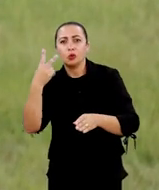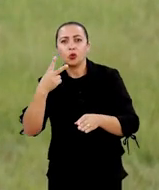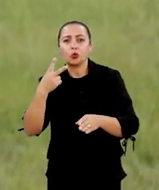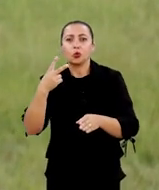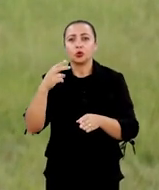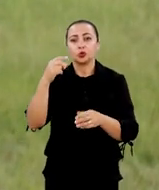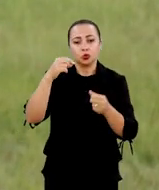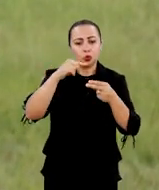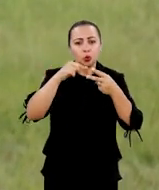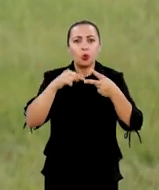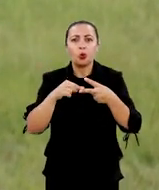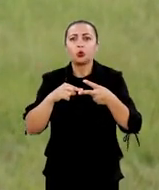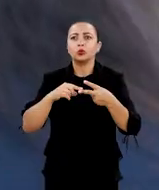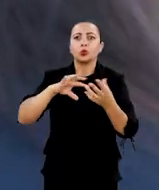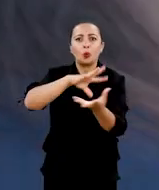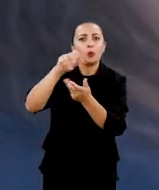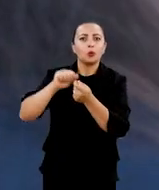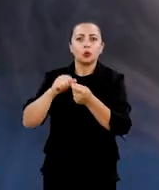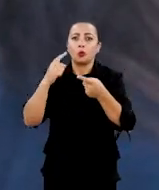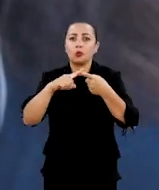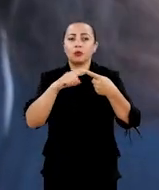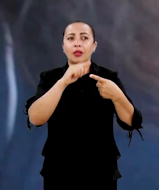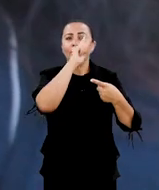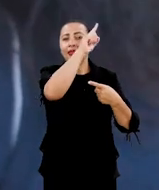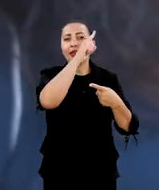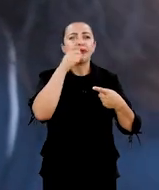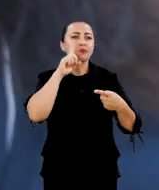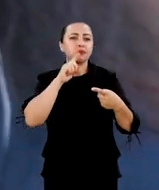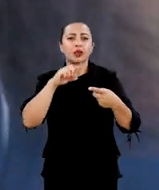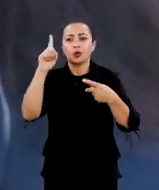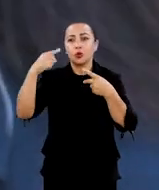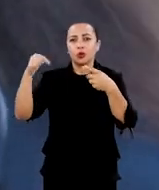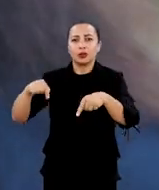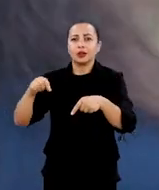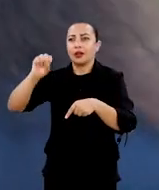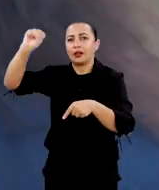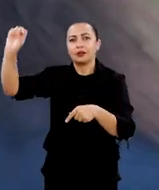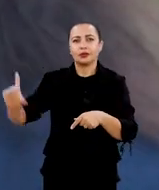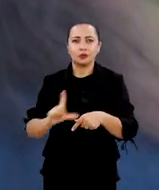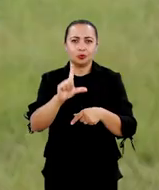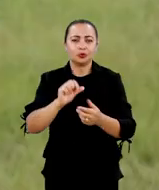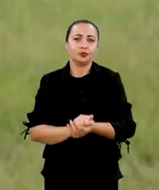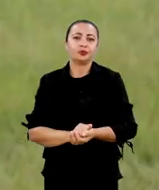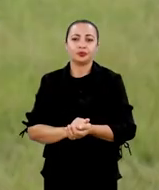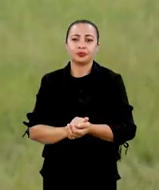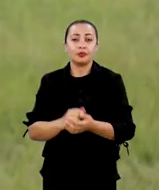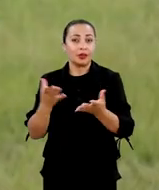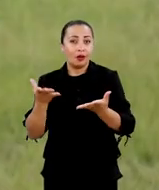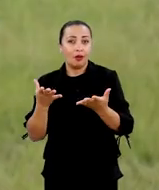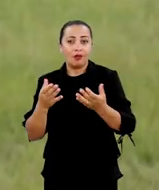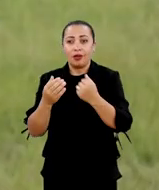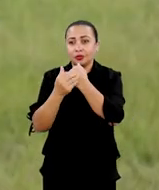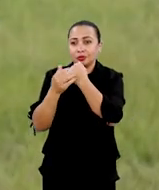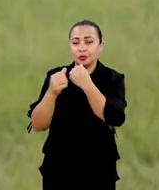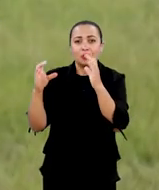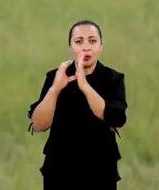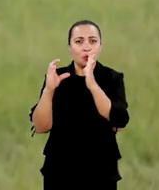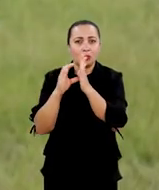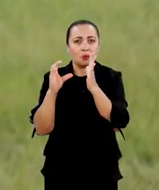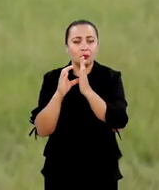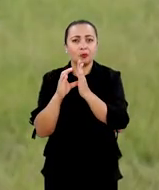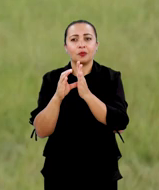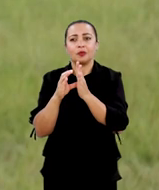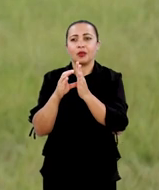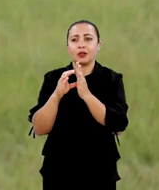dois equipamentos desses no mundo, certo? Um está instalado em Christmas Island e o outro está instalado aqui em São Luís. É o momento de chamar a